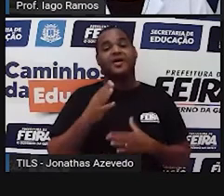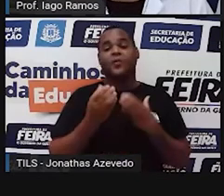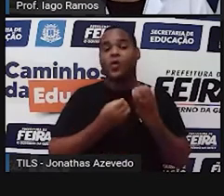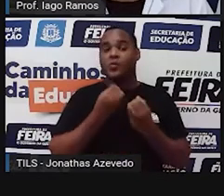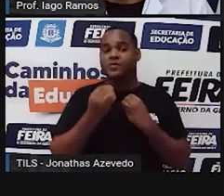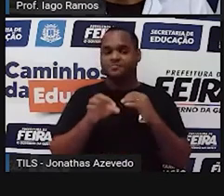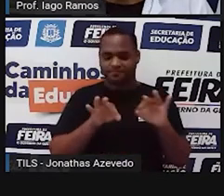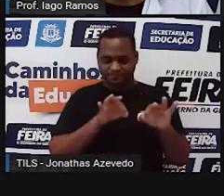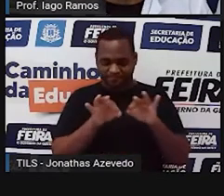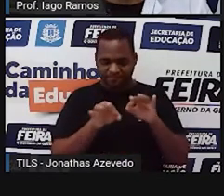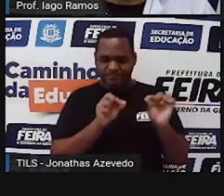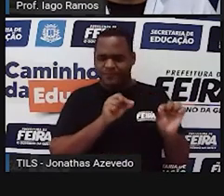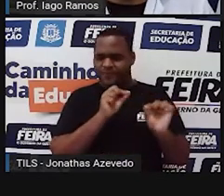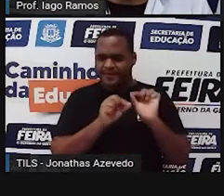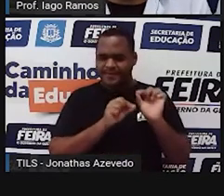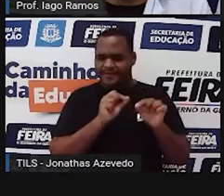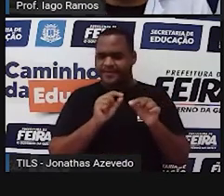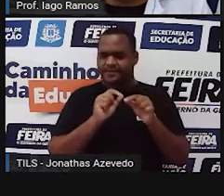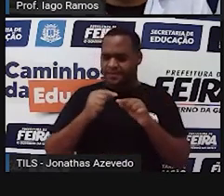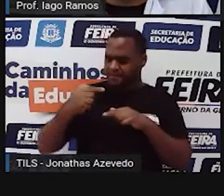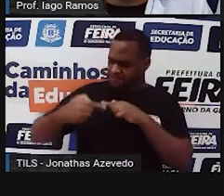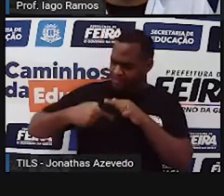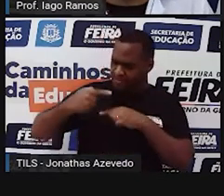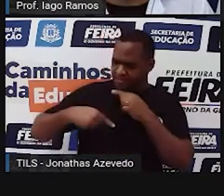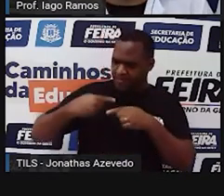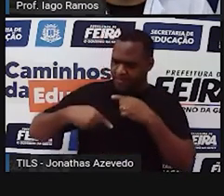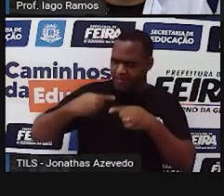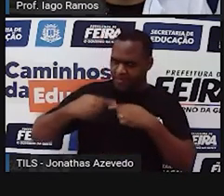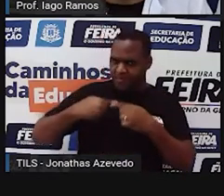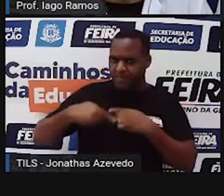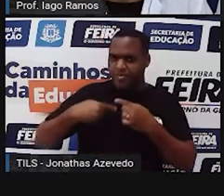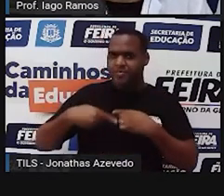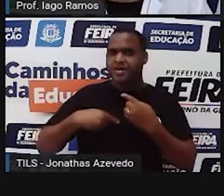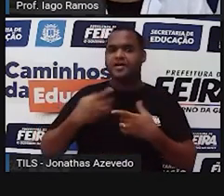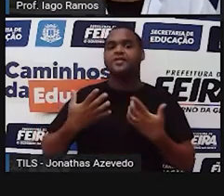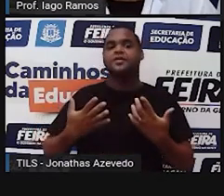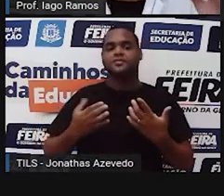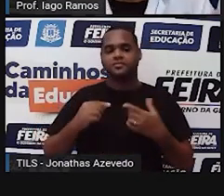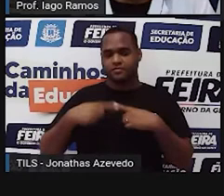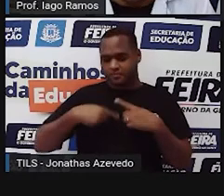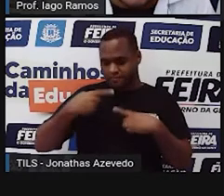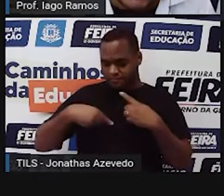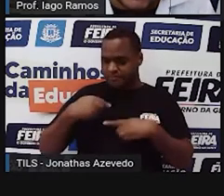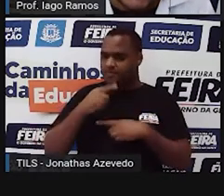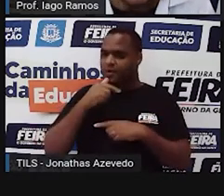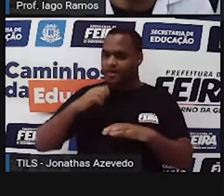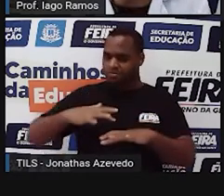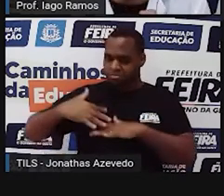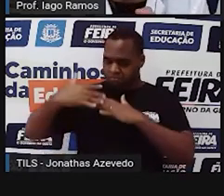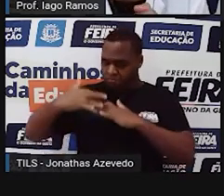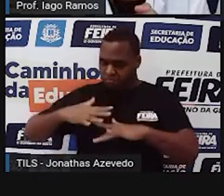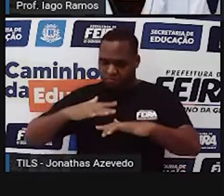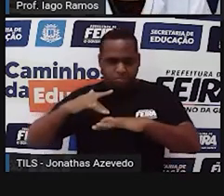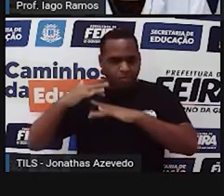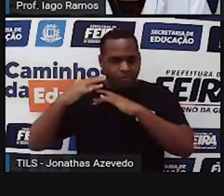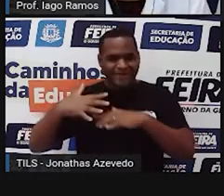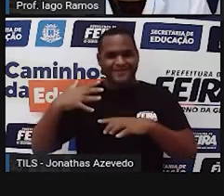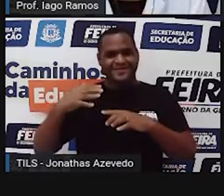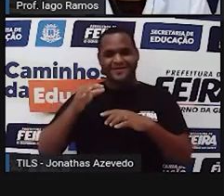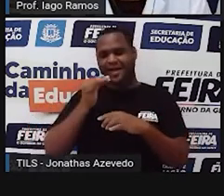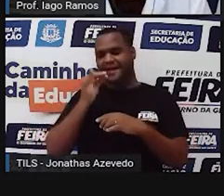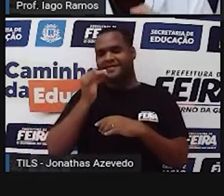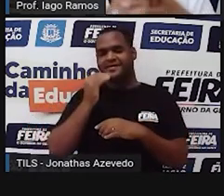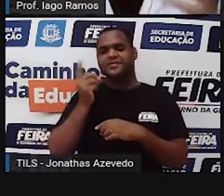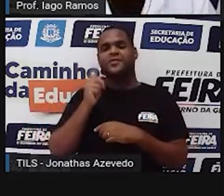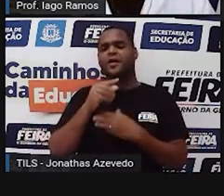funciona essa produção de energia elétrica? Como é que a água, né, faz